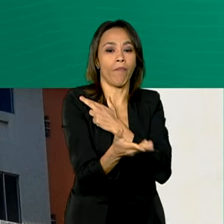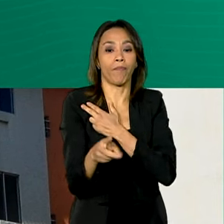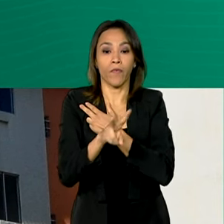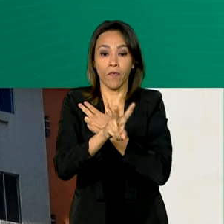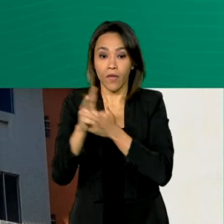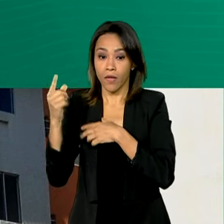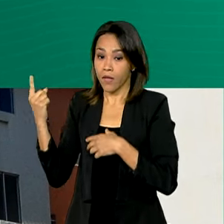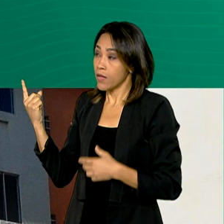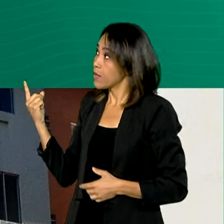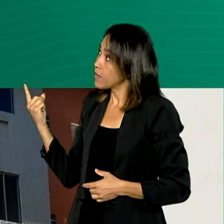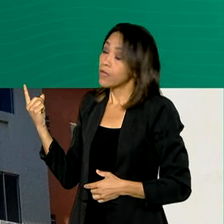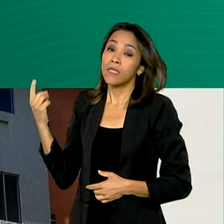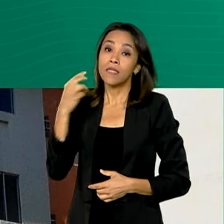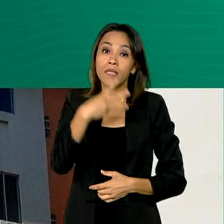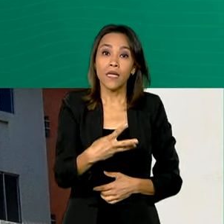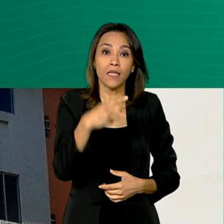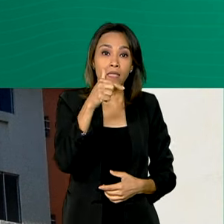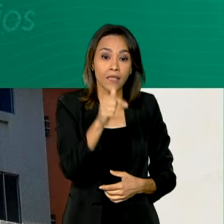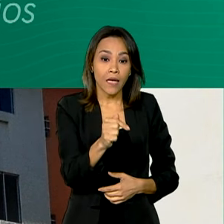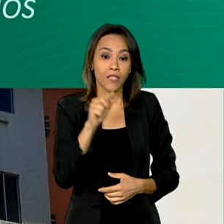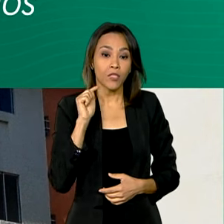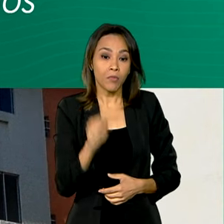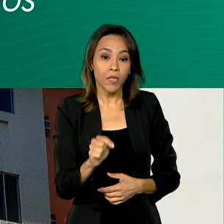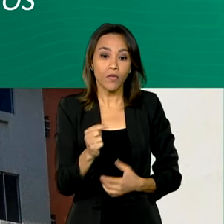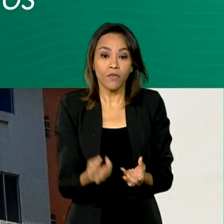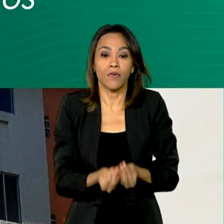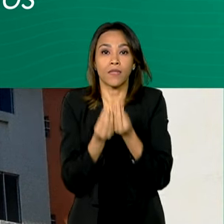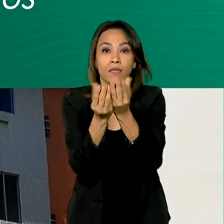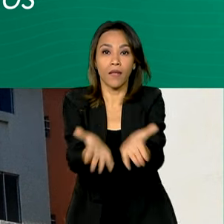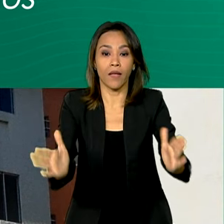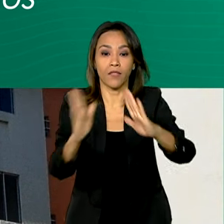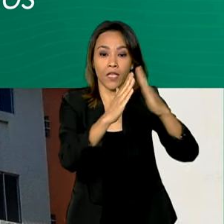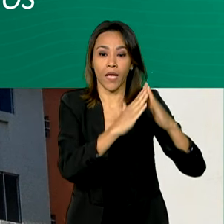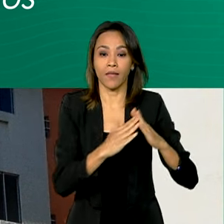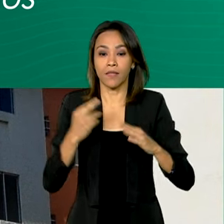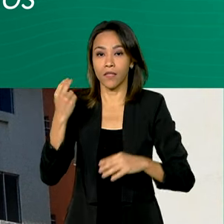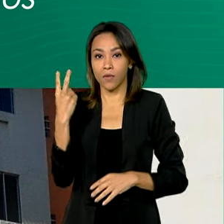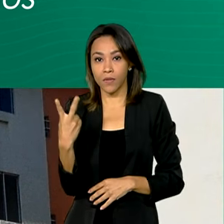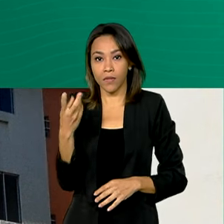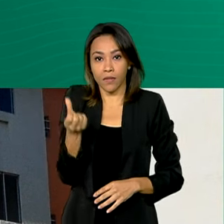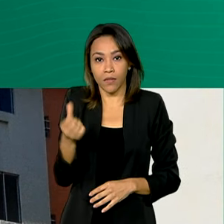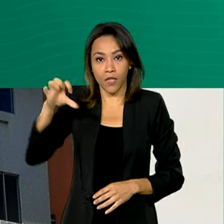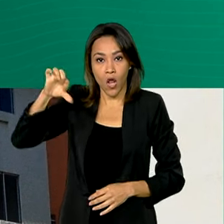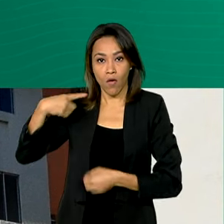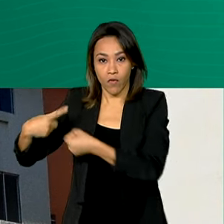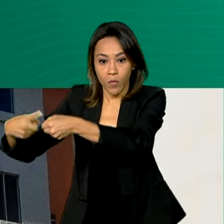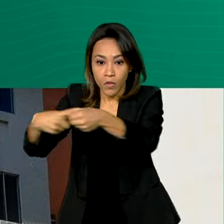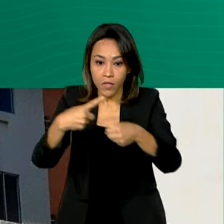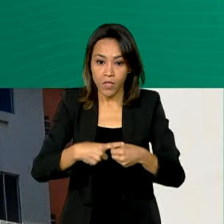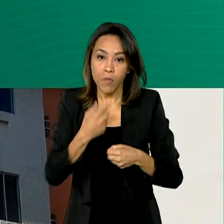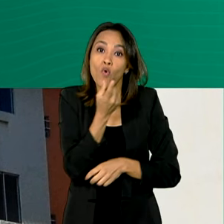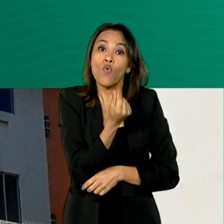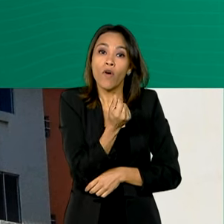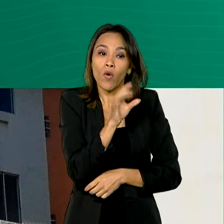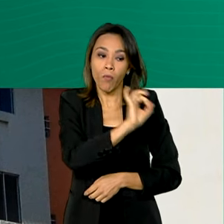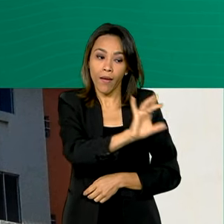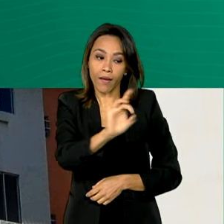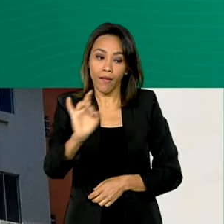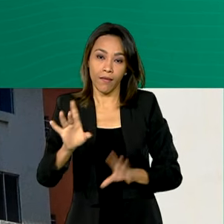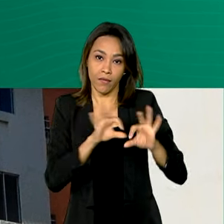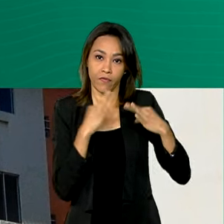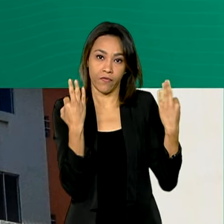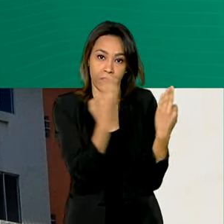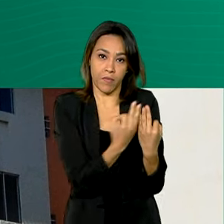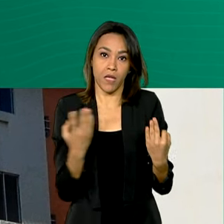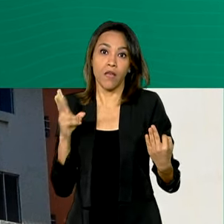entrega de 37 mil moradias em 269 municípios. O valor, para cada família, que será